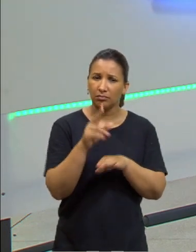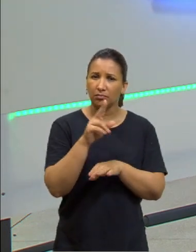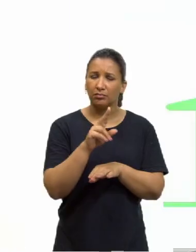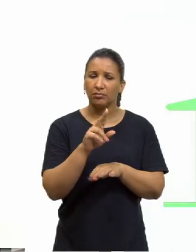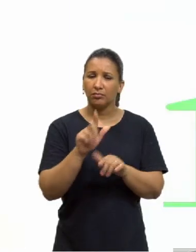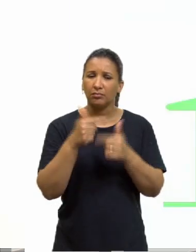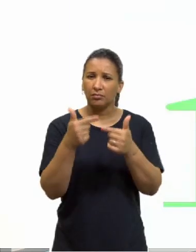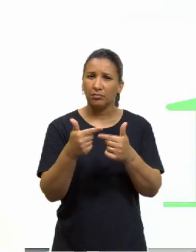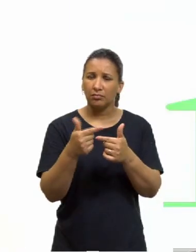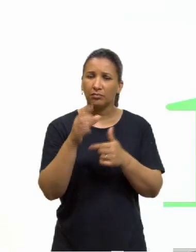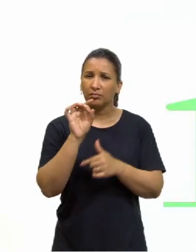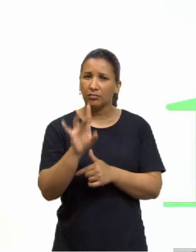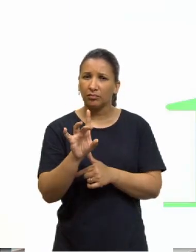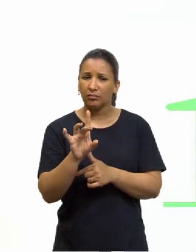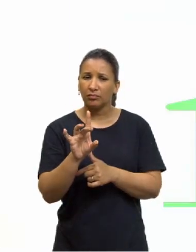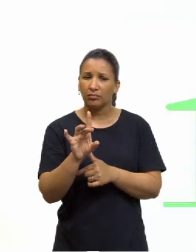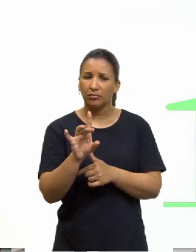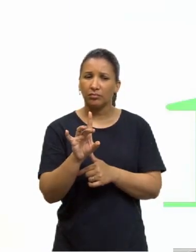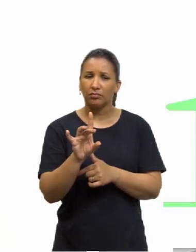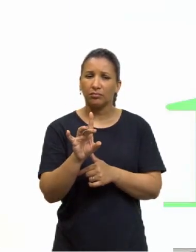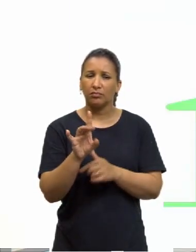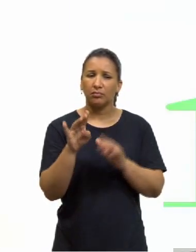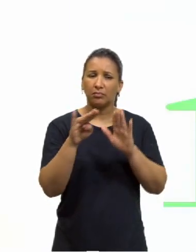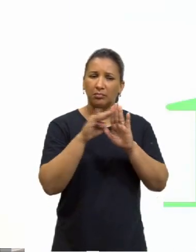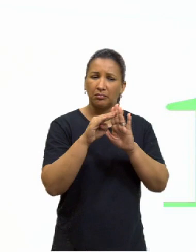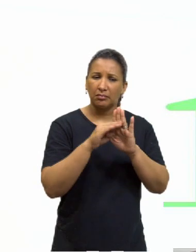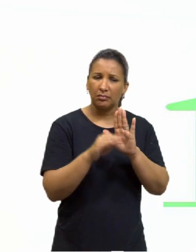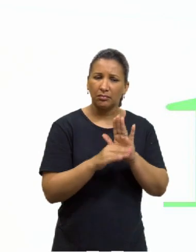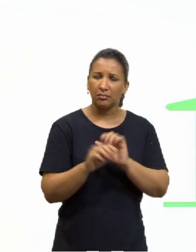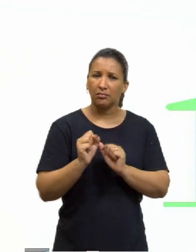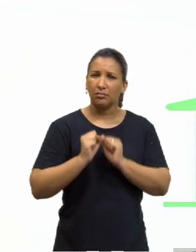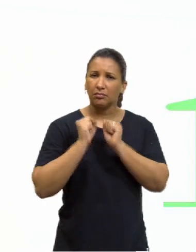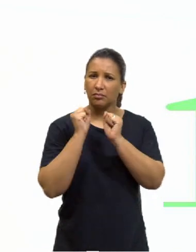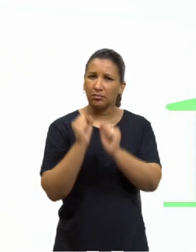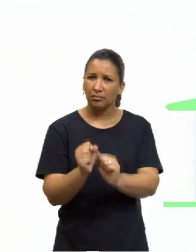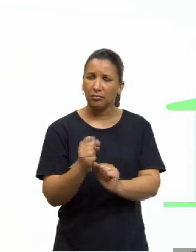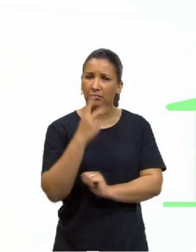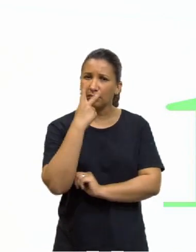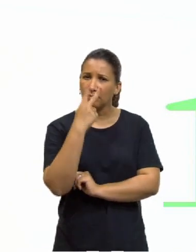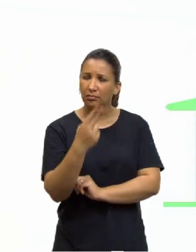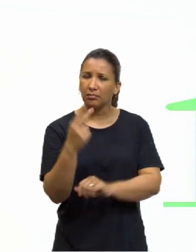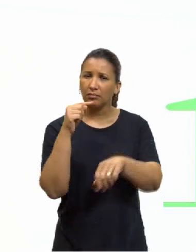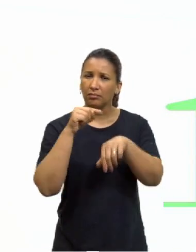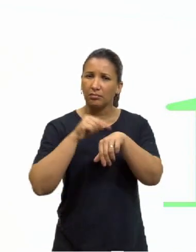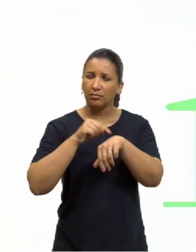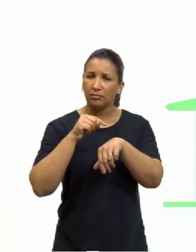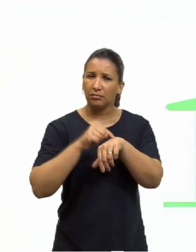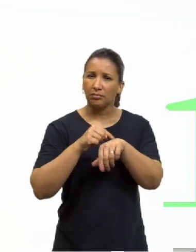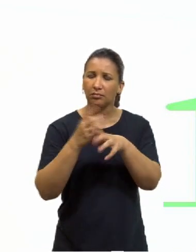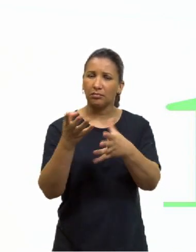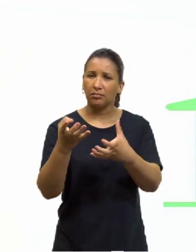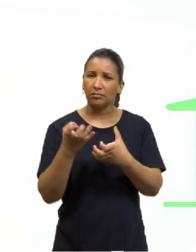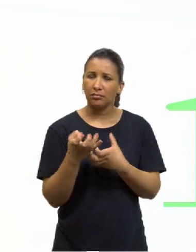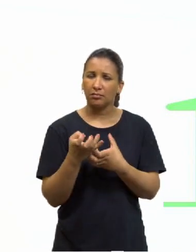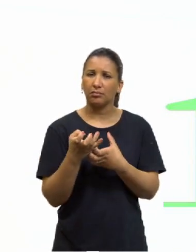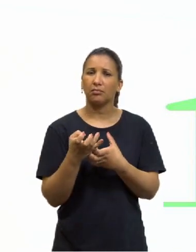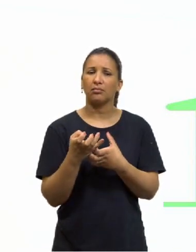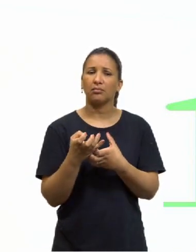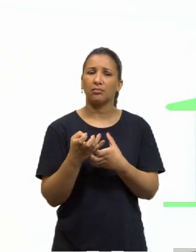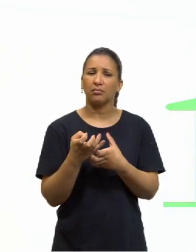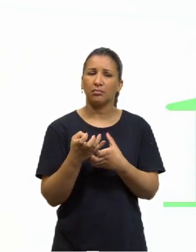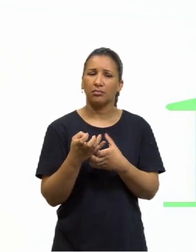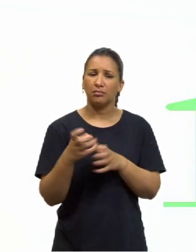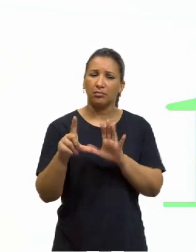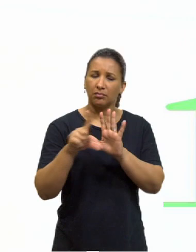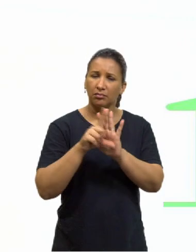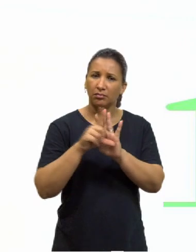uma máxima, um princípio, tal que possas ao mesmo tempo querer que ela se torne lei universal.